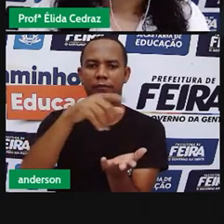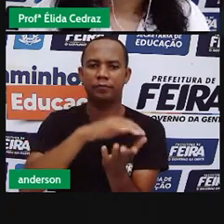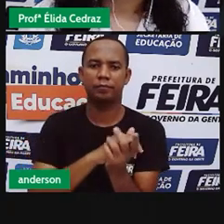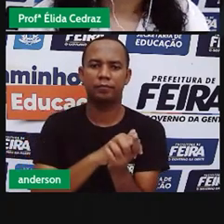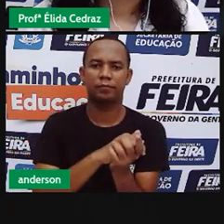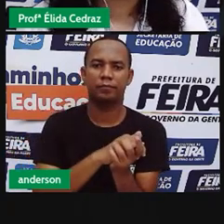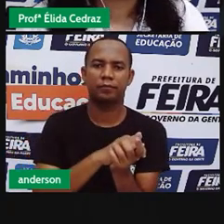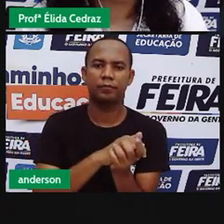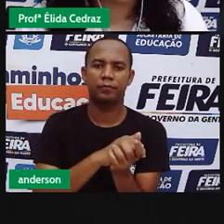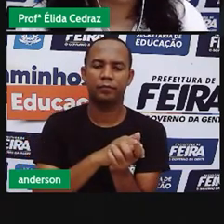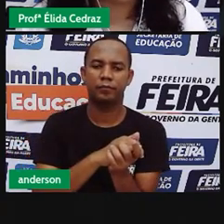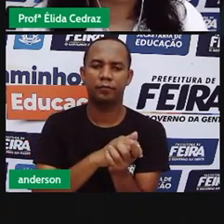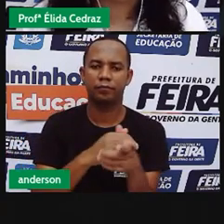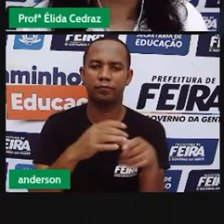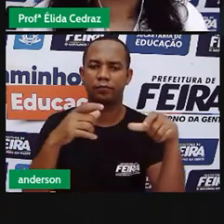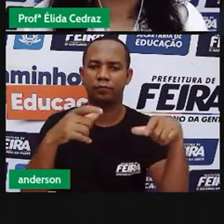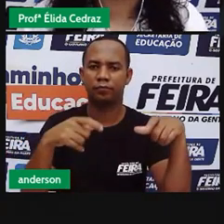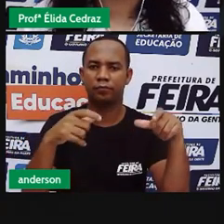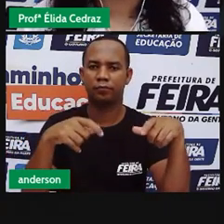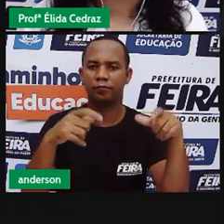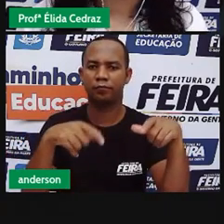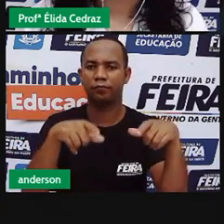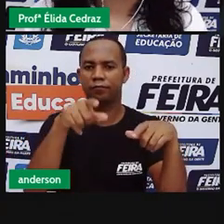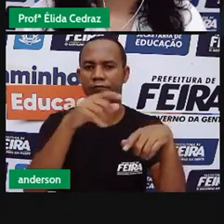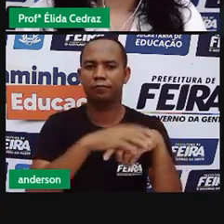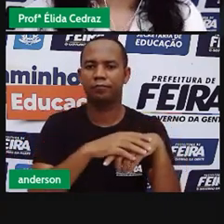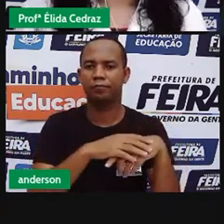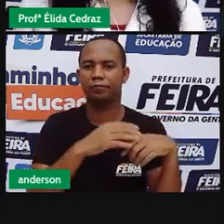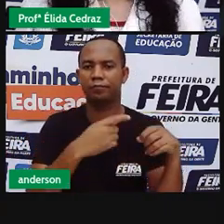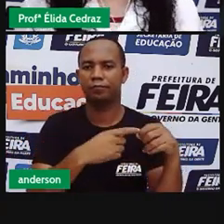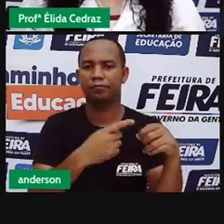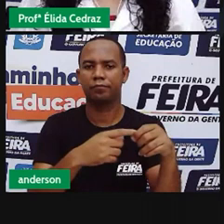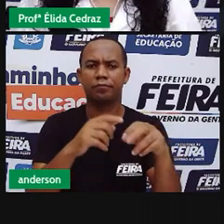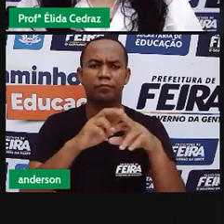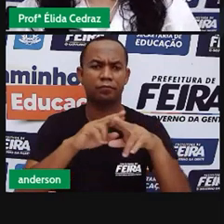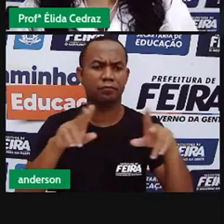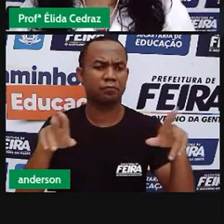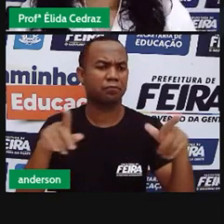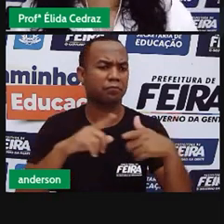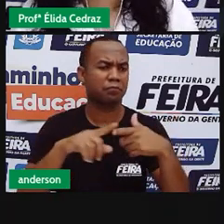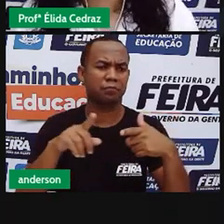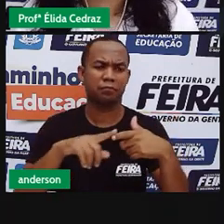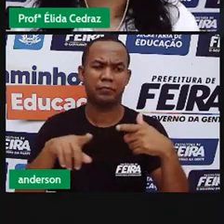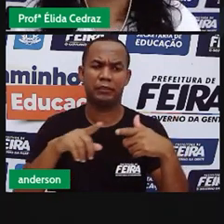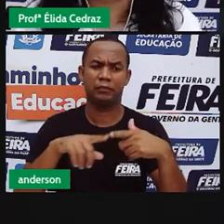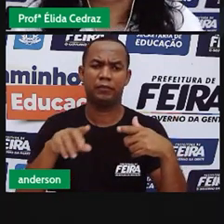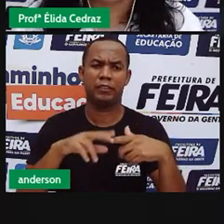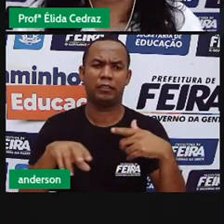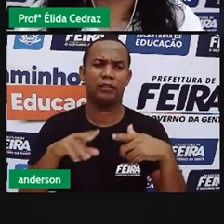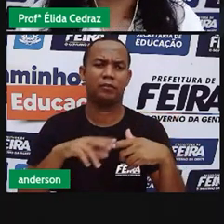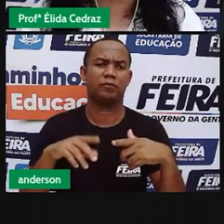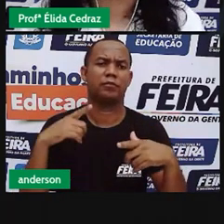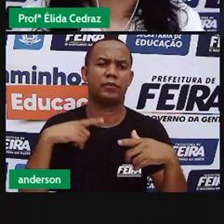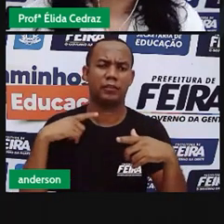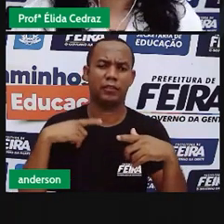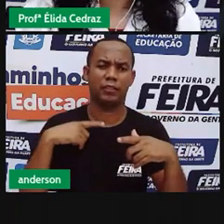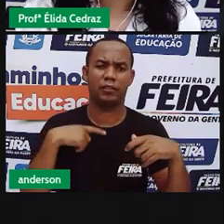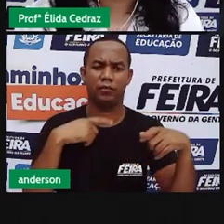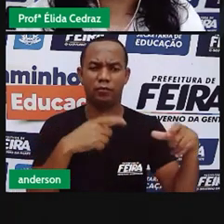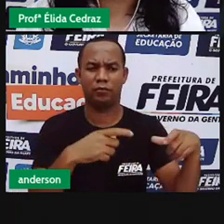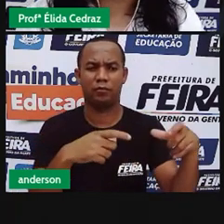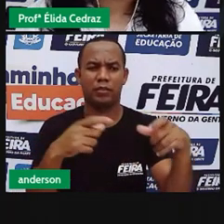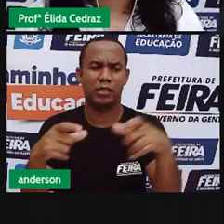no bairro Novo Horizonte, Os problemas estruturais das ruas,